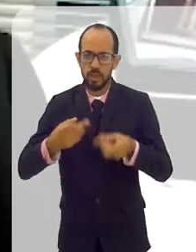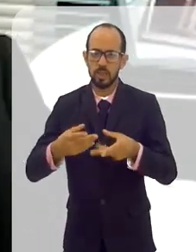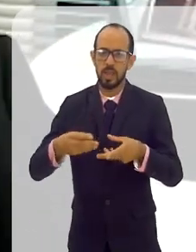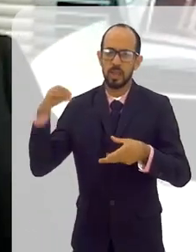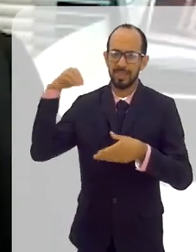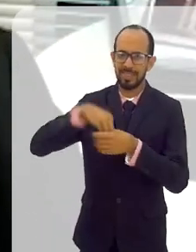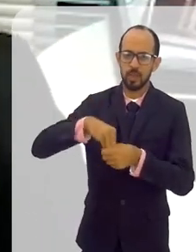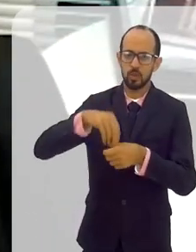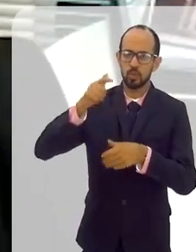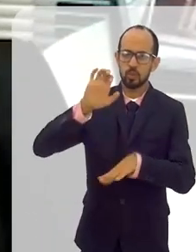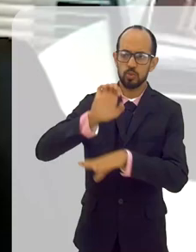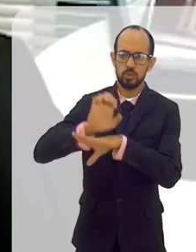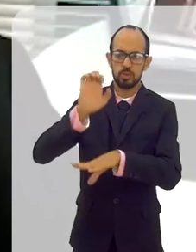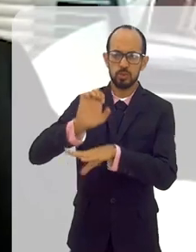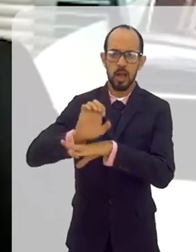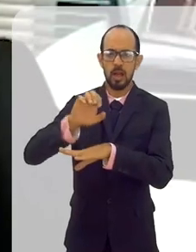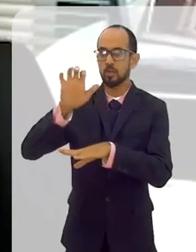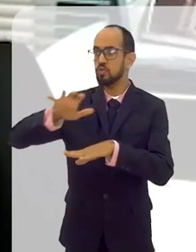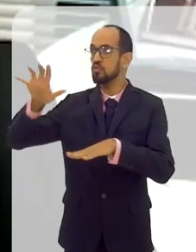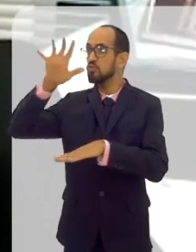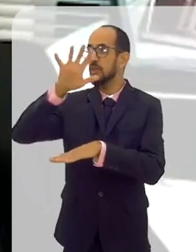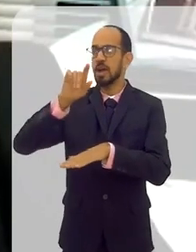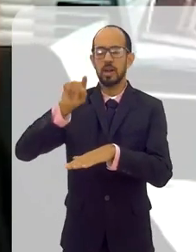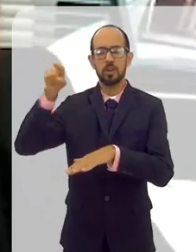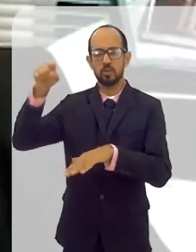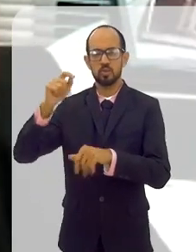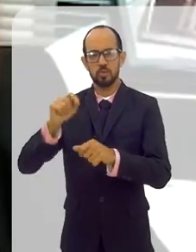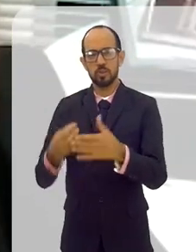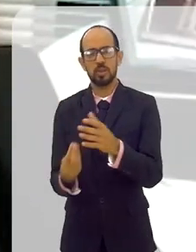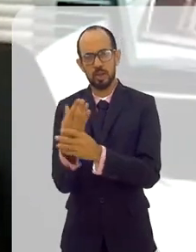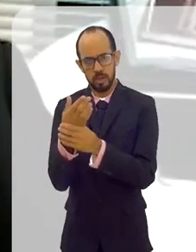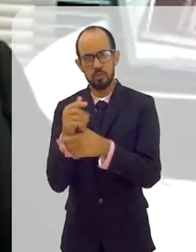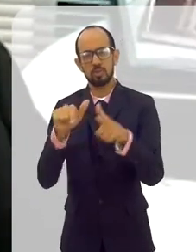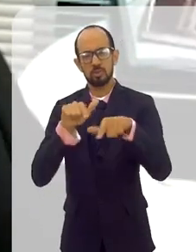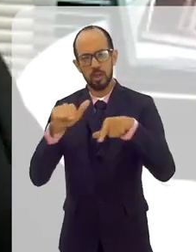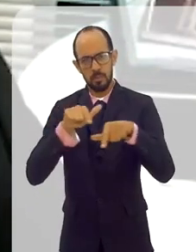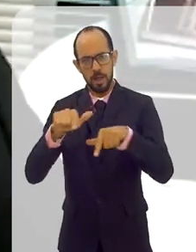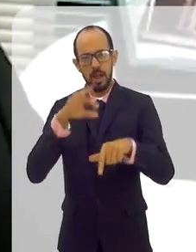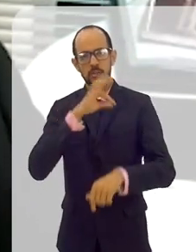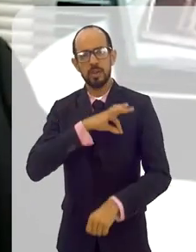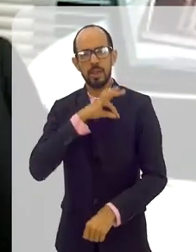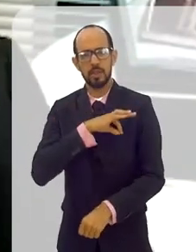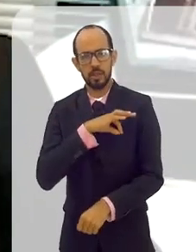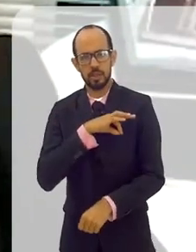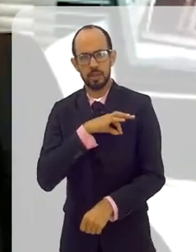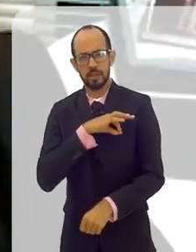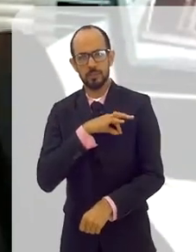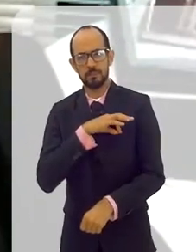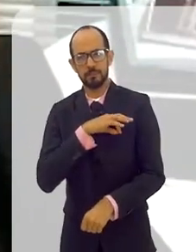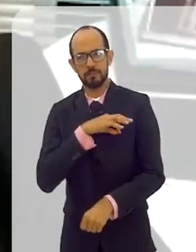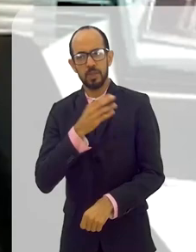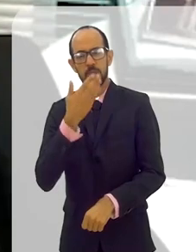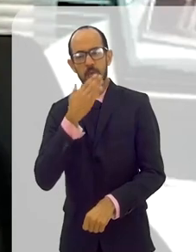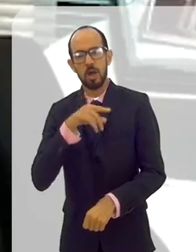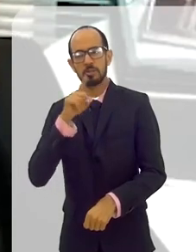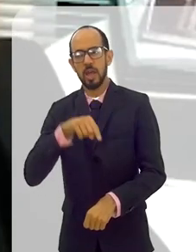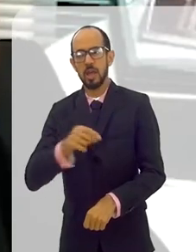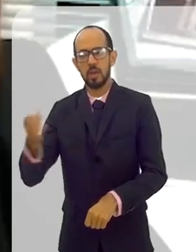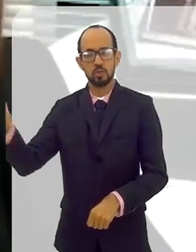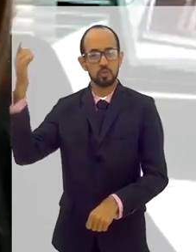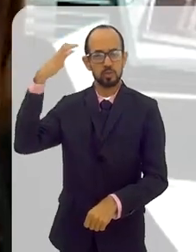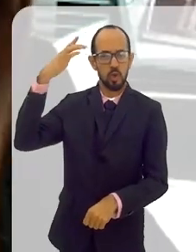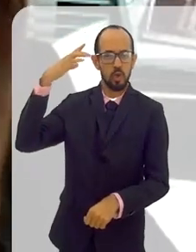exportar internamente para os outros estados da federação, gerando emprego e renda. Eu acho que é isso que a gente precisa pensar.